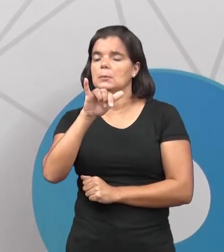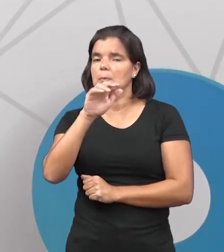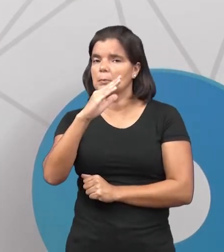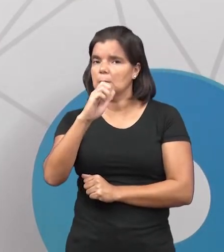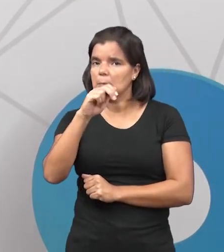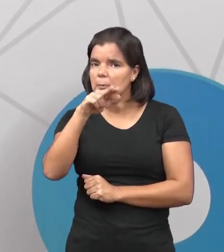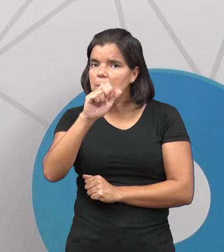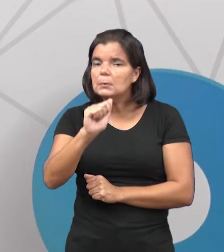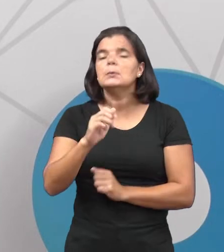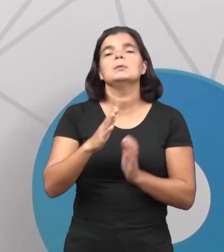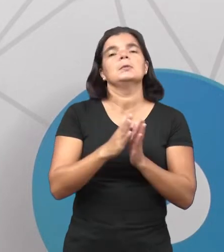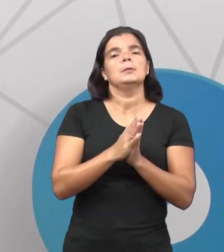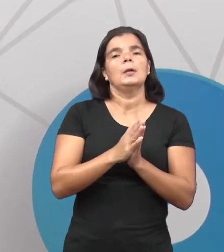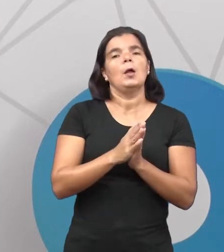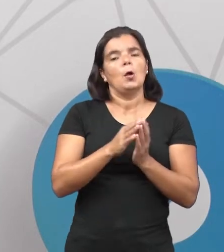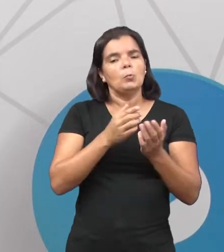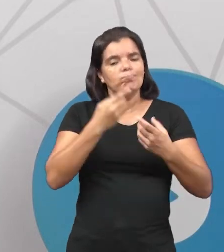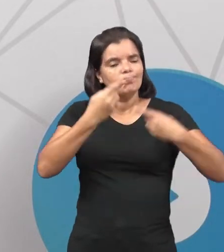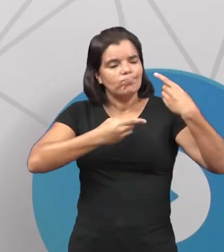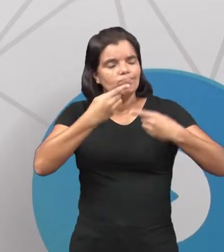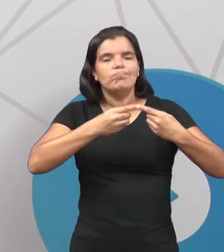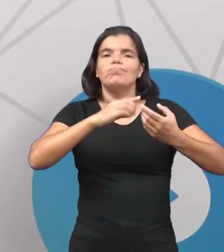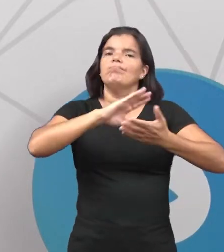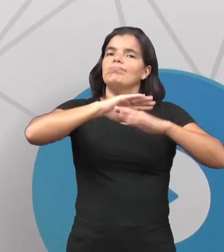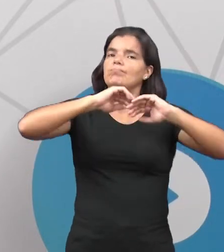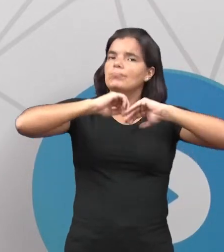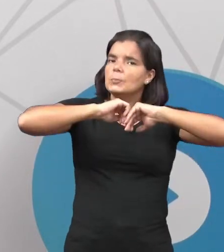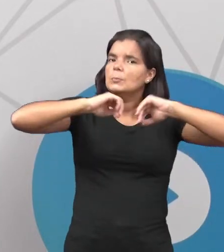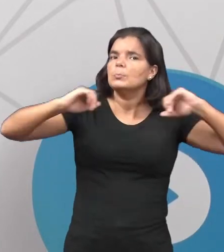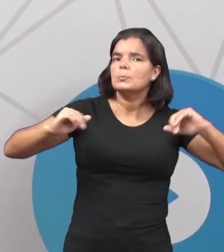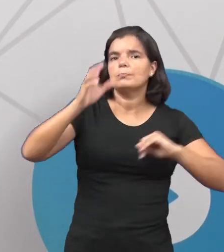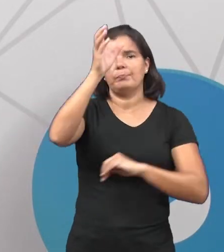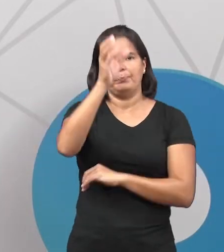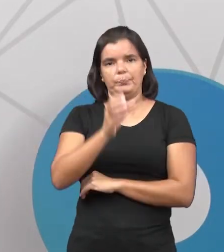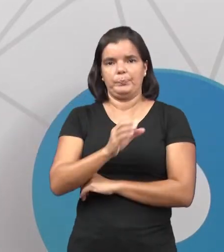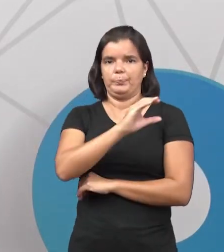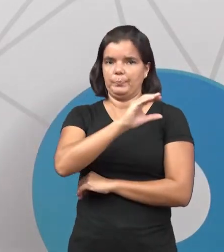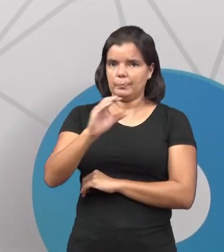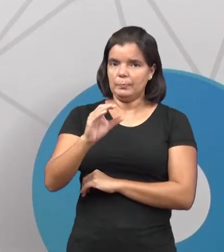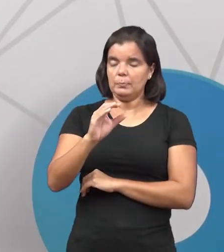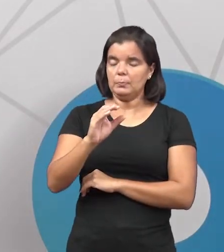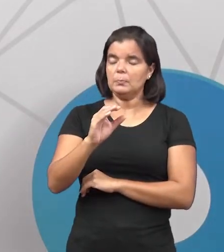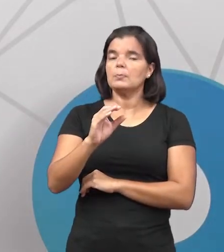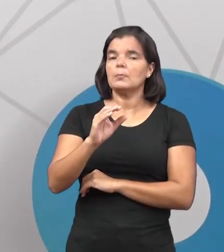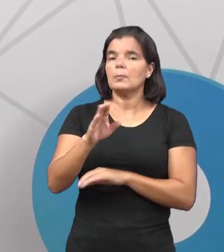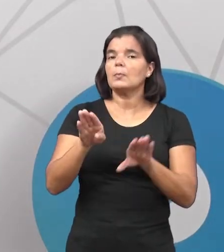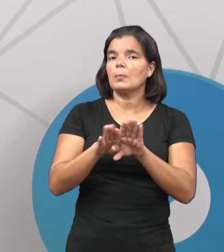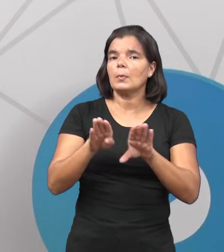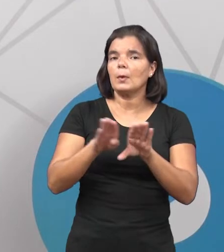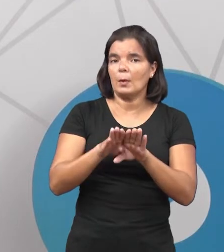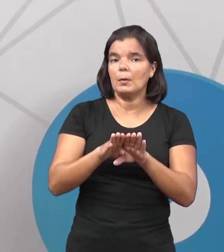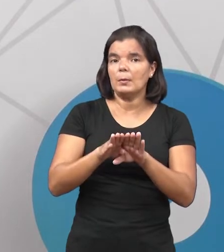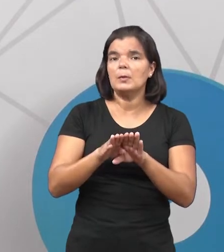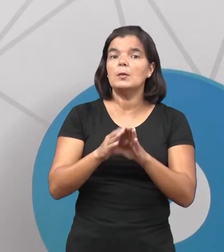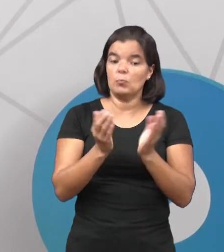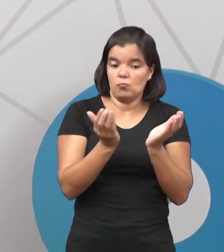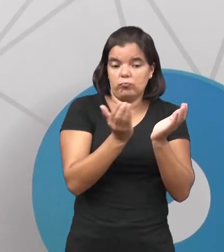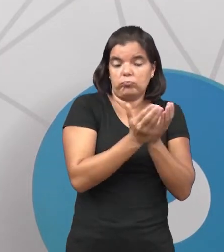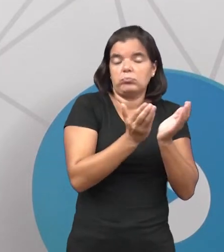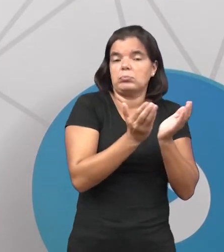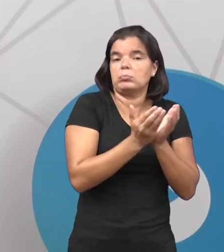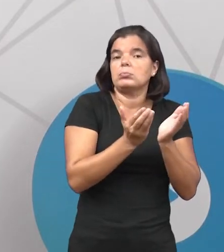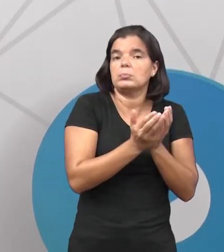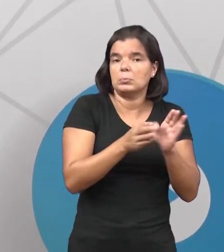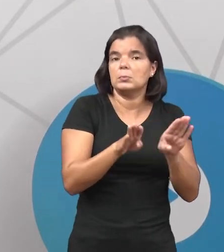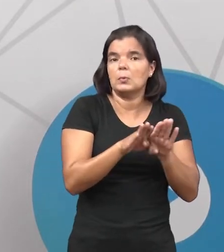começou uma política, rompeu com a igreja católica. E muitos protestantes desse